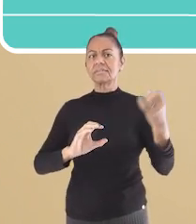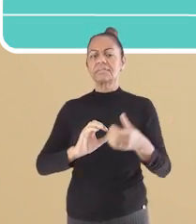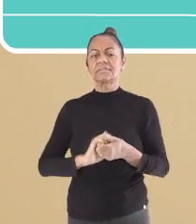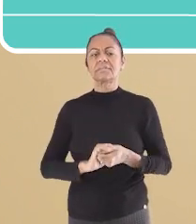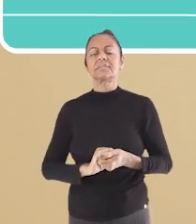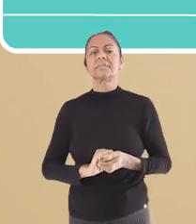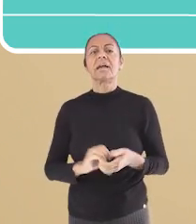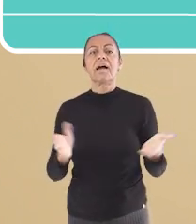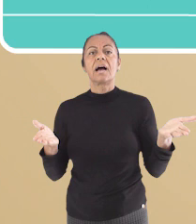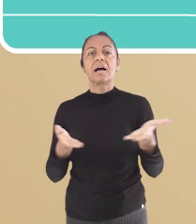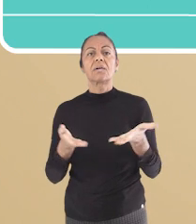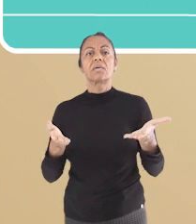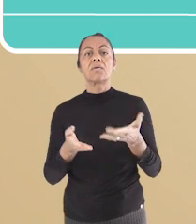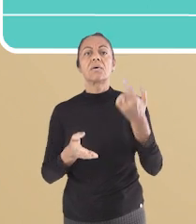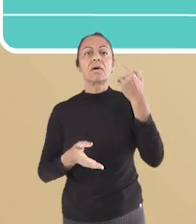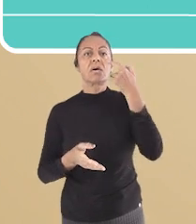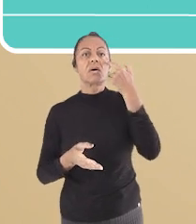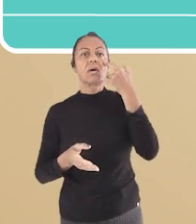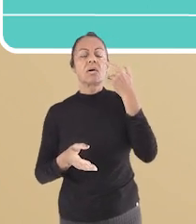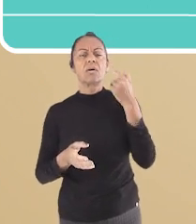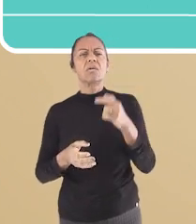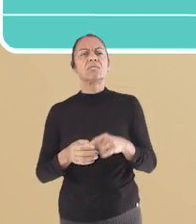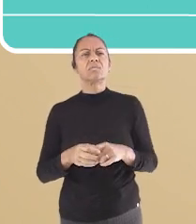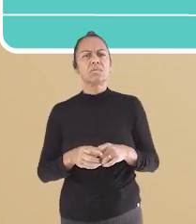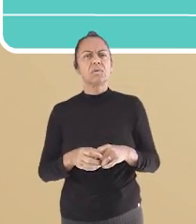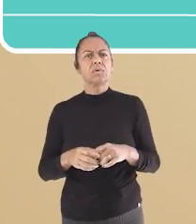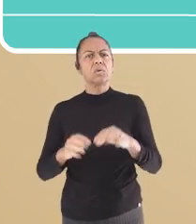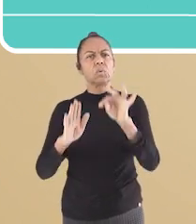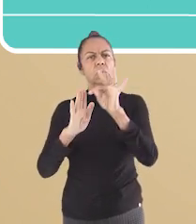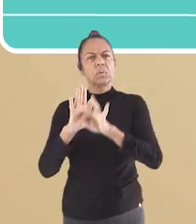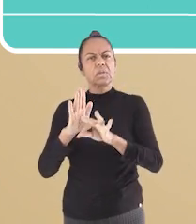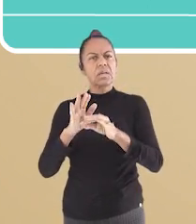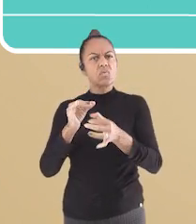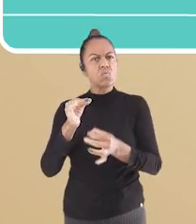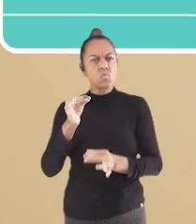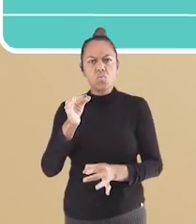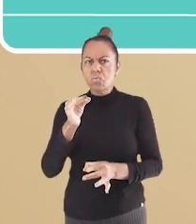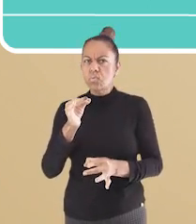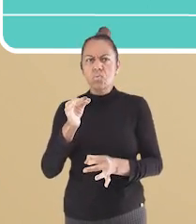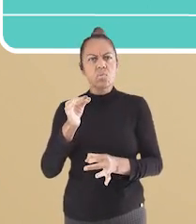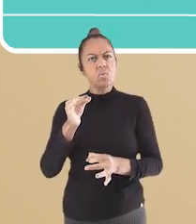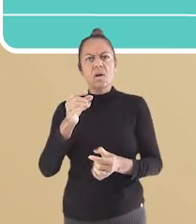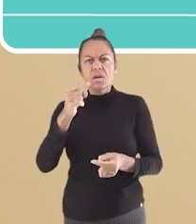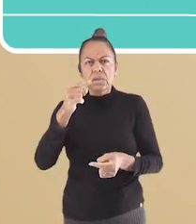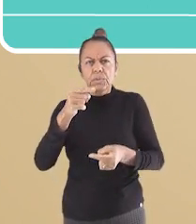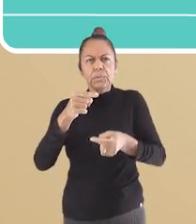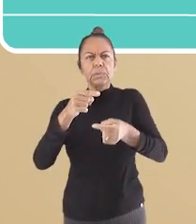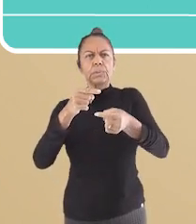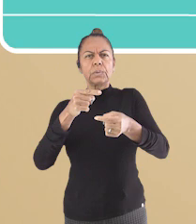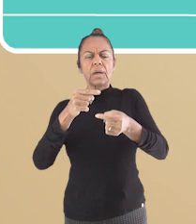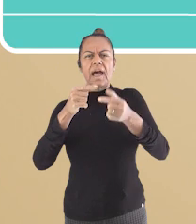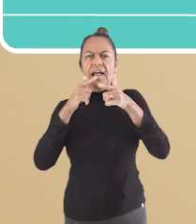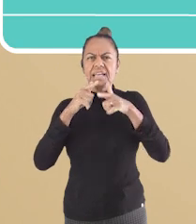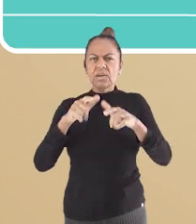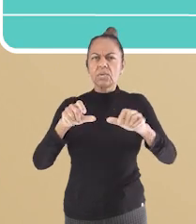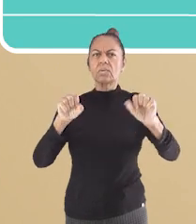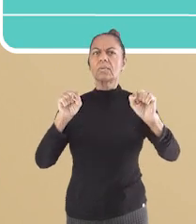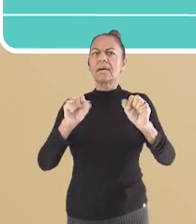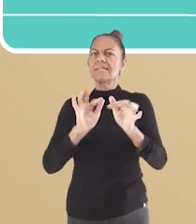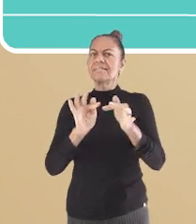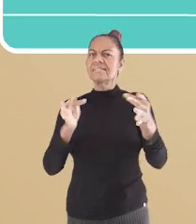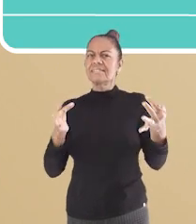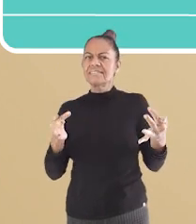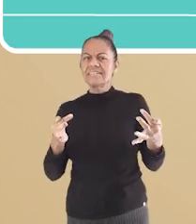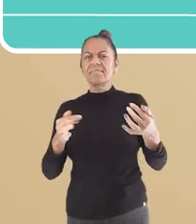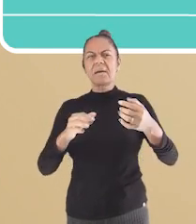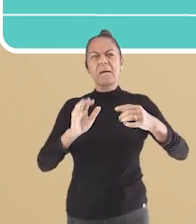anúncio. Agora, observe que o texto é bem curto e de linguagem simples. Diz que